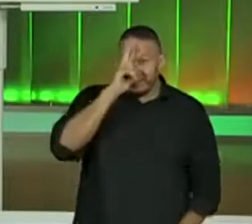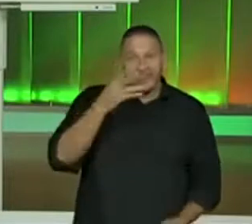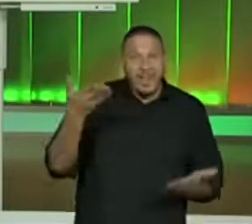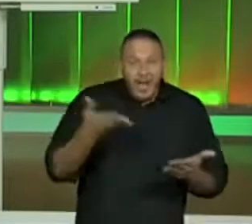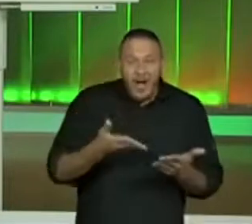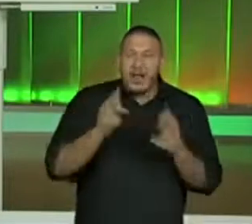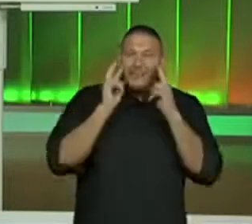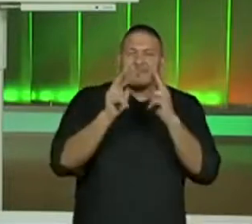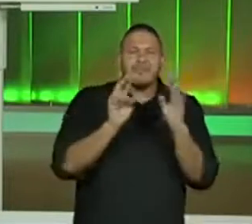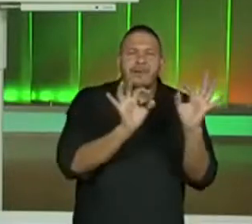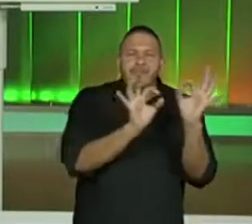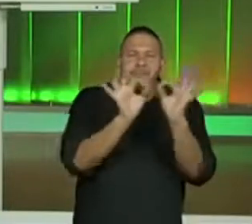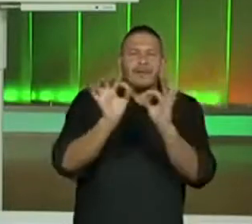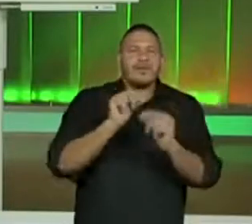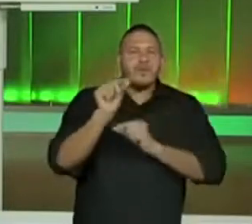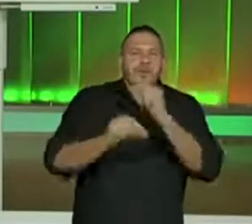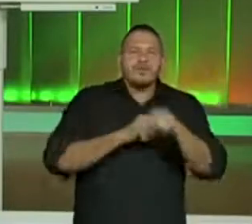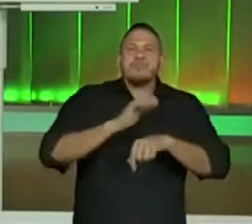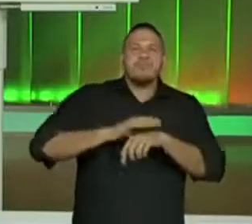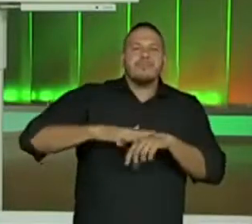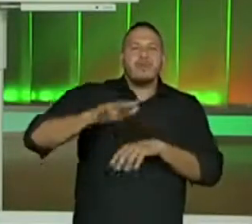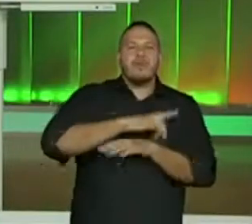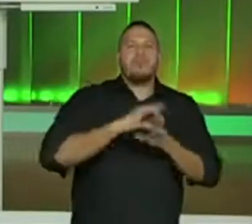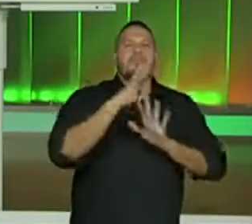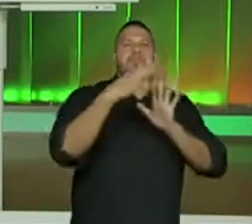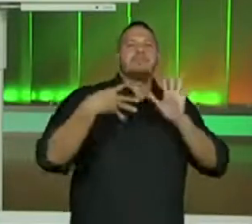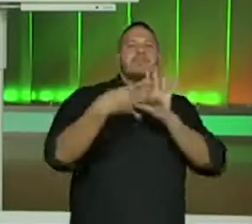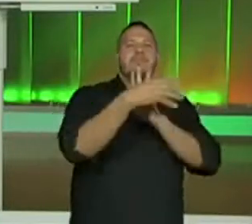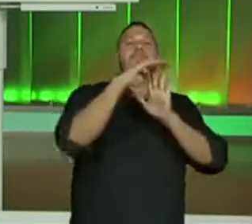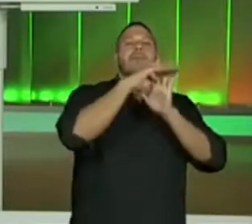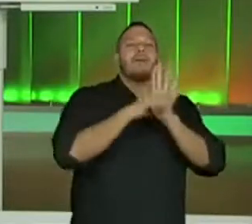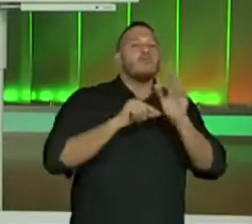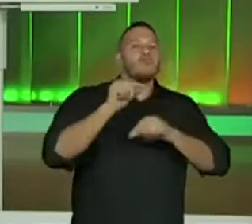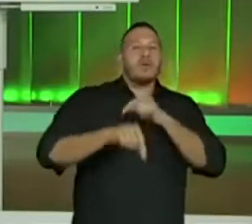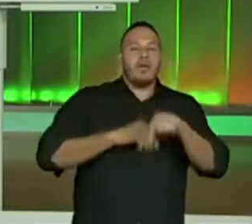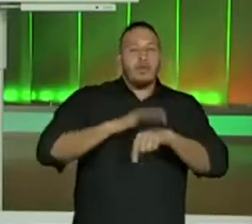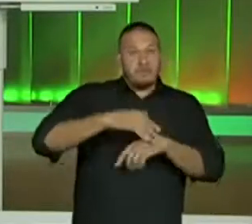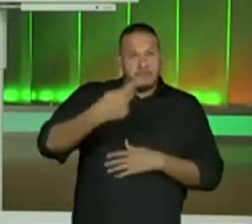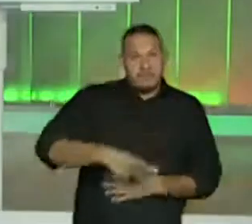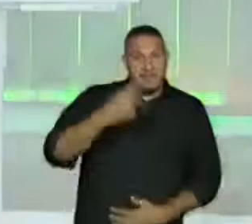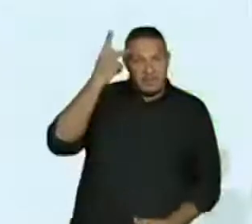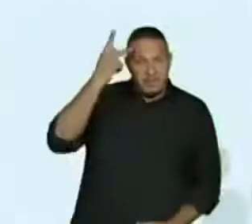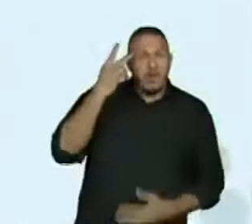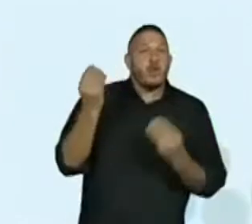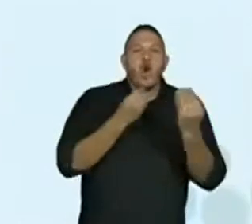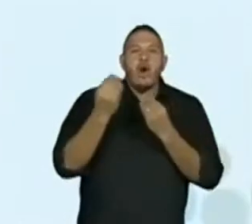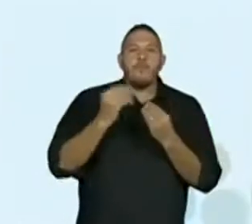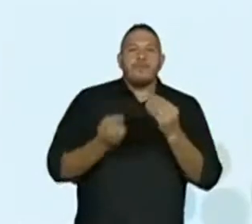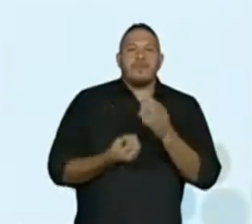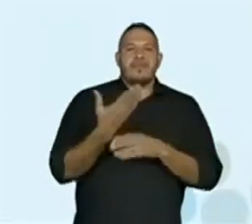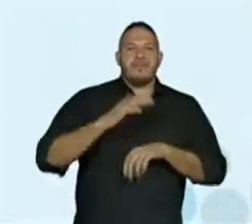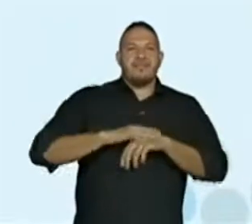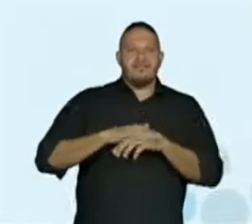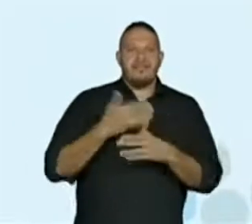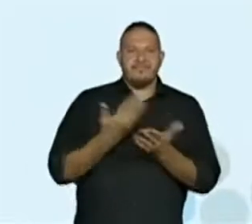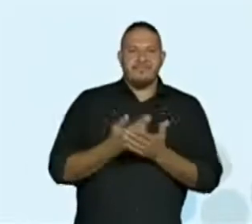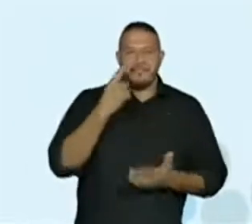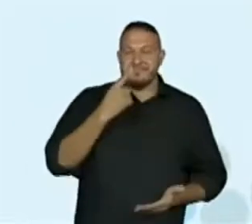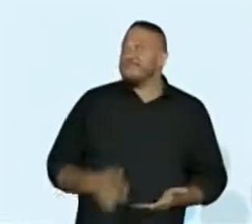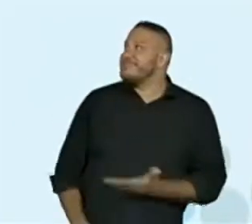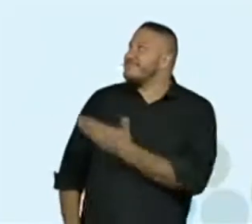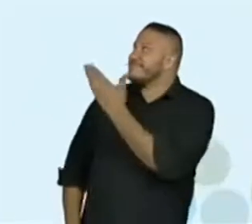Vamos conhecer a habilidade do currículo paulista sobre a qual essa aula foi desenvolvida. Vamos então para a tela.